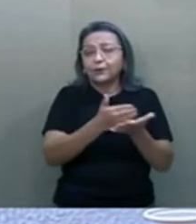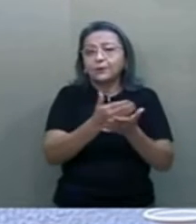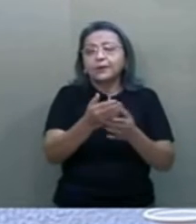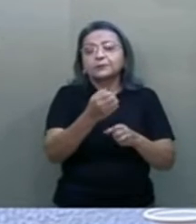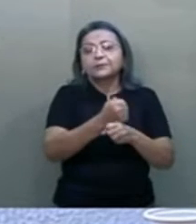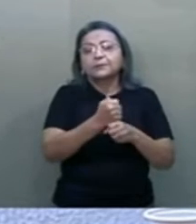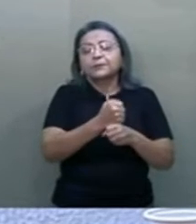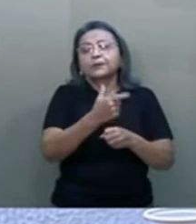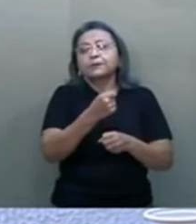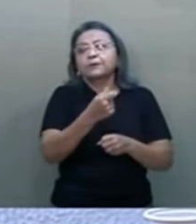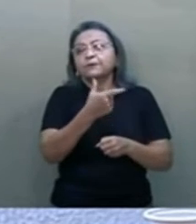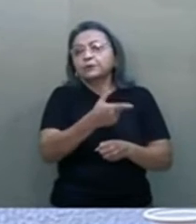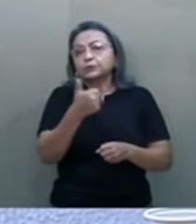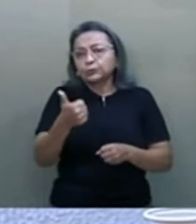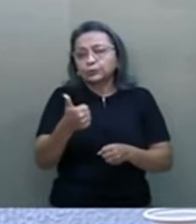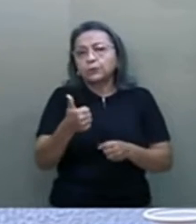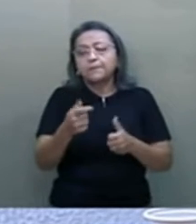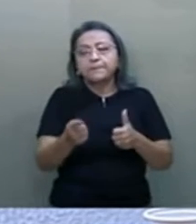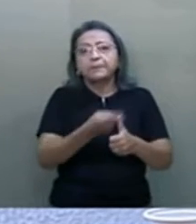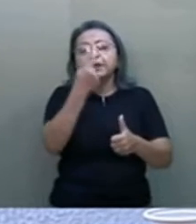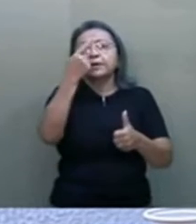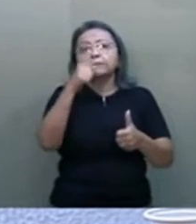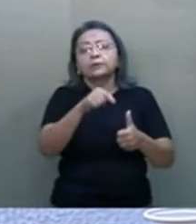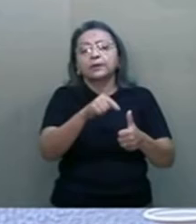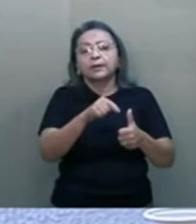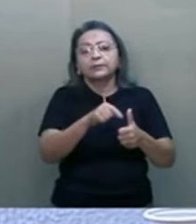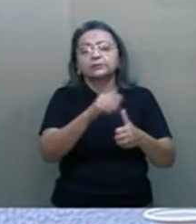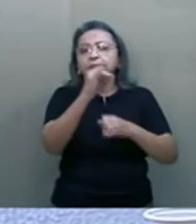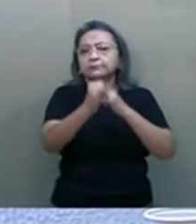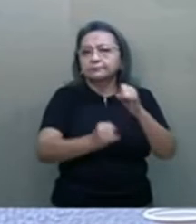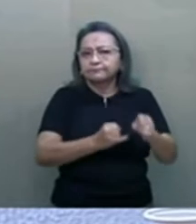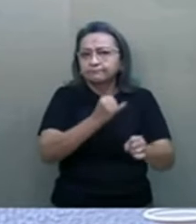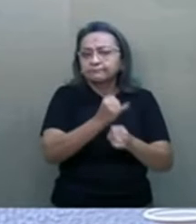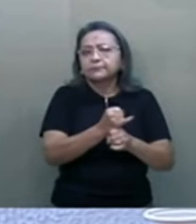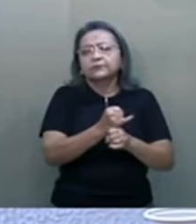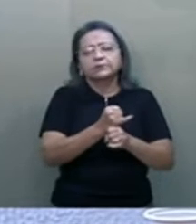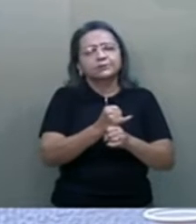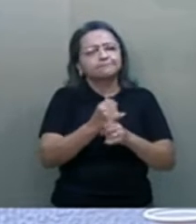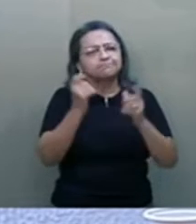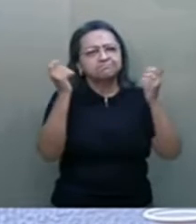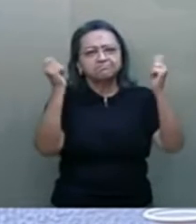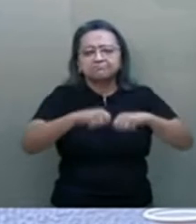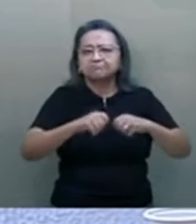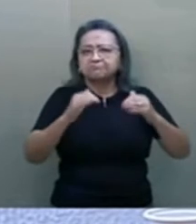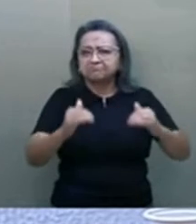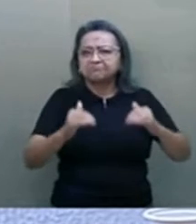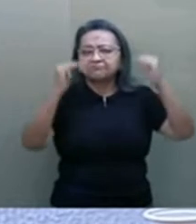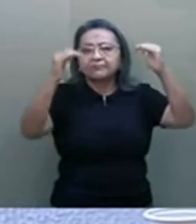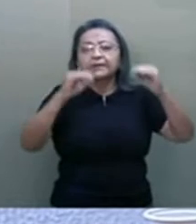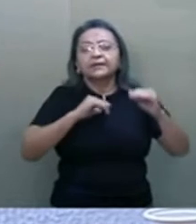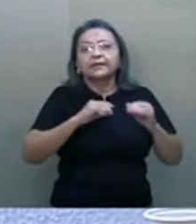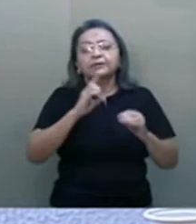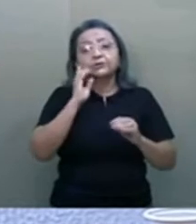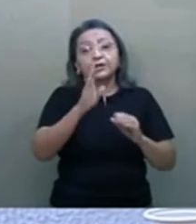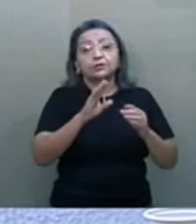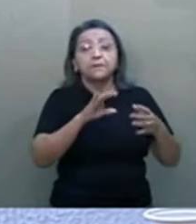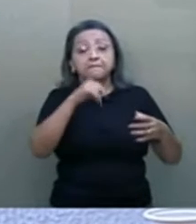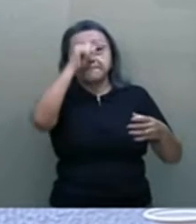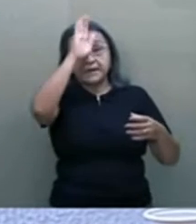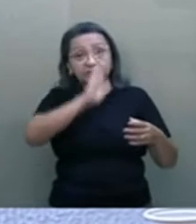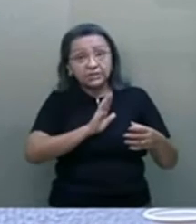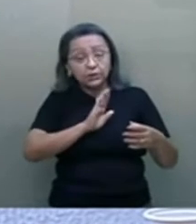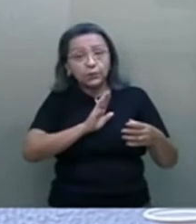2021, é o primeiro cabo submarino de banda larga, digamos assim, de alta capacidade direto entre Brasil e Europa.